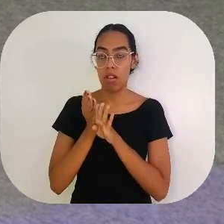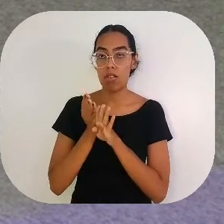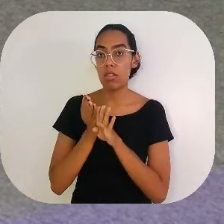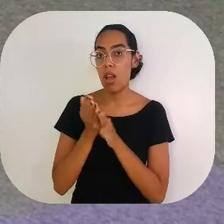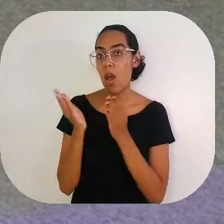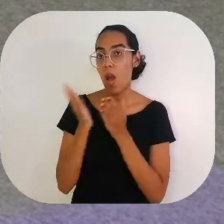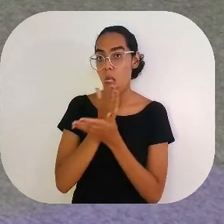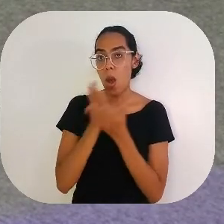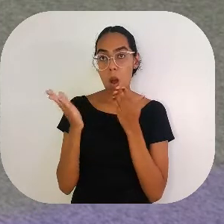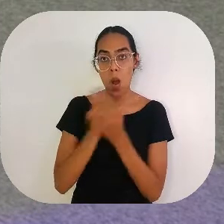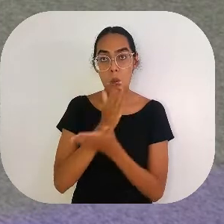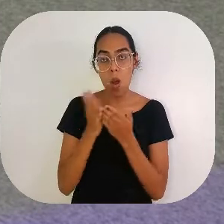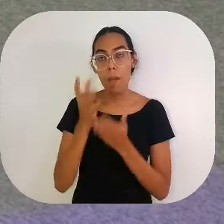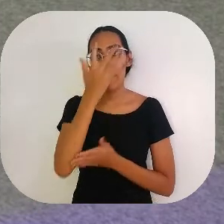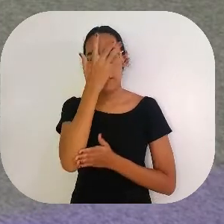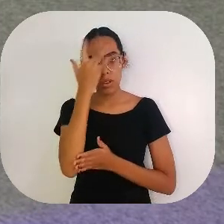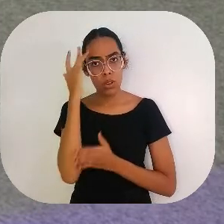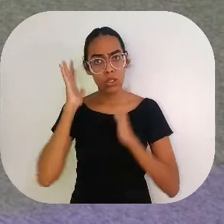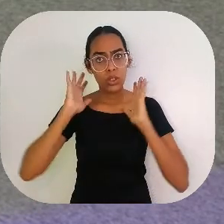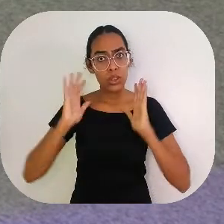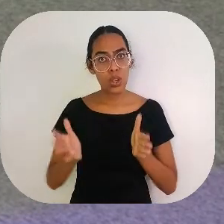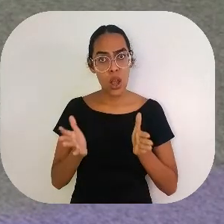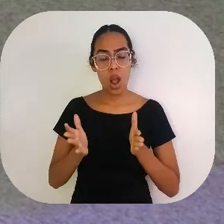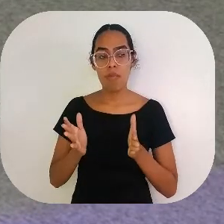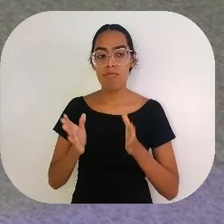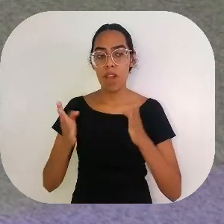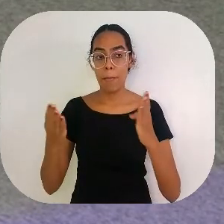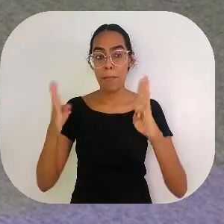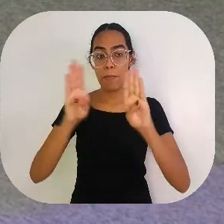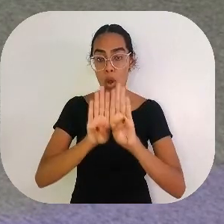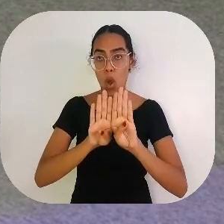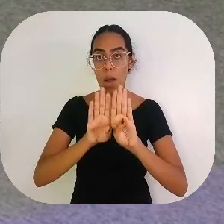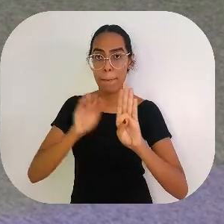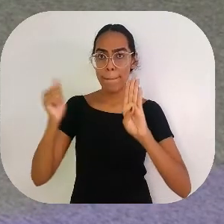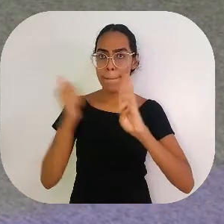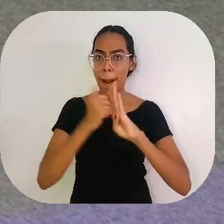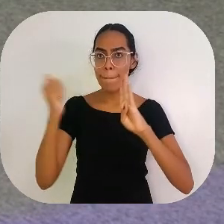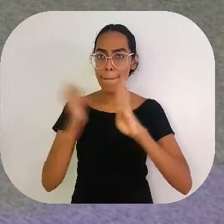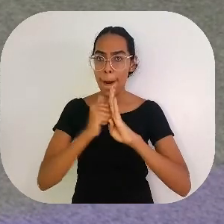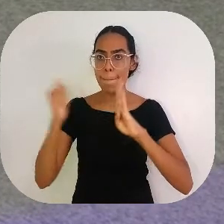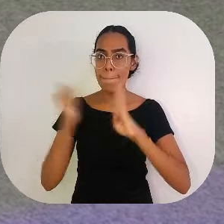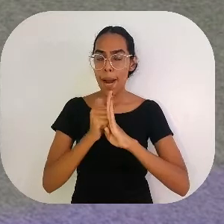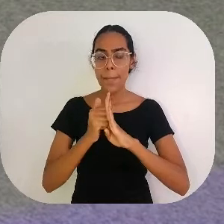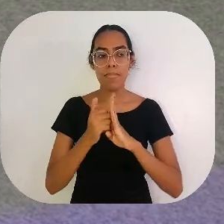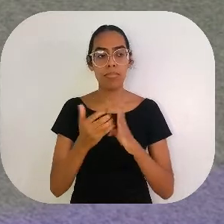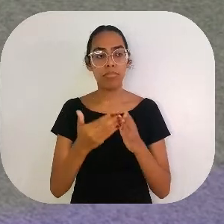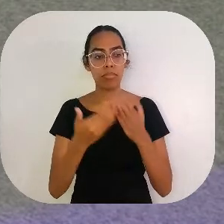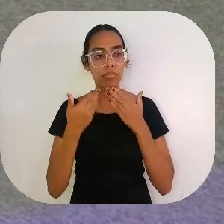Portanto, muitos cobradores estavam à porta da casa do seu Manel.